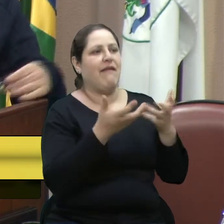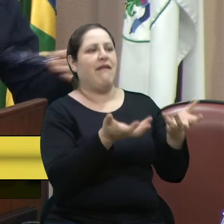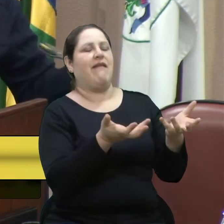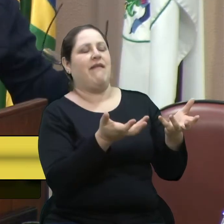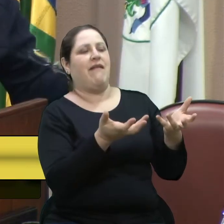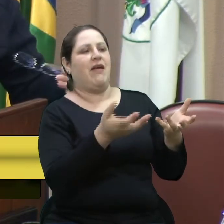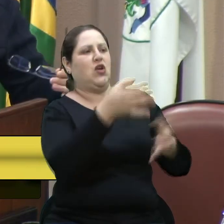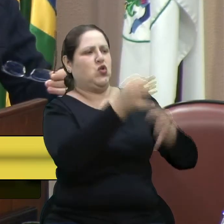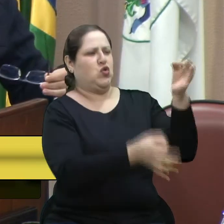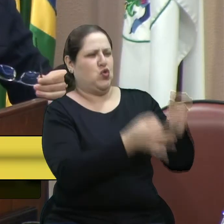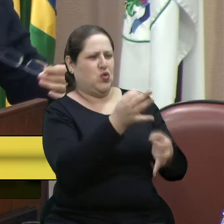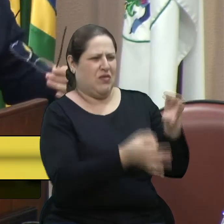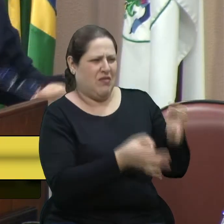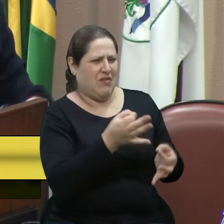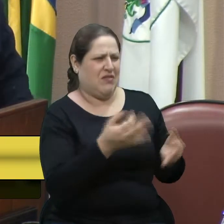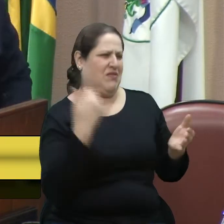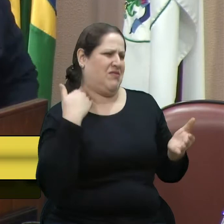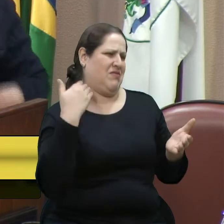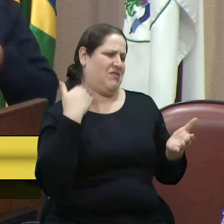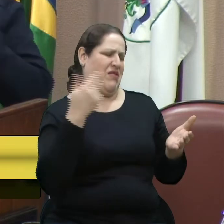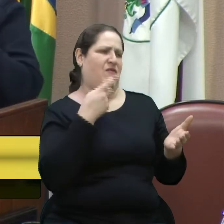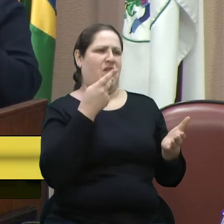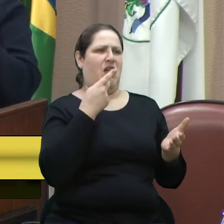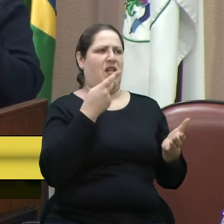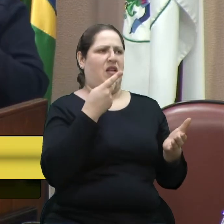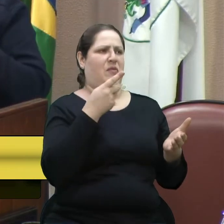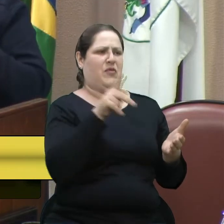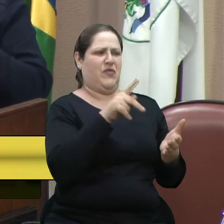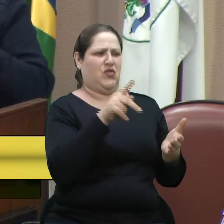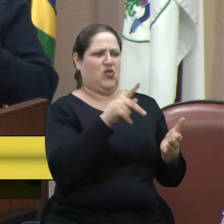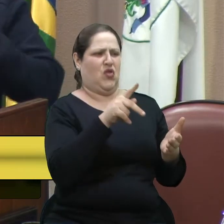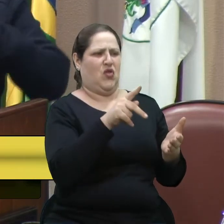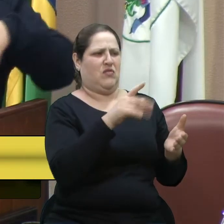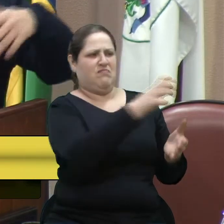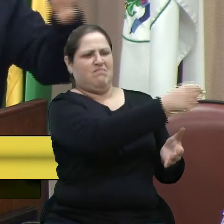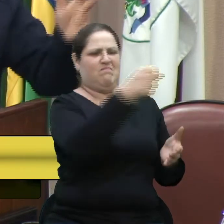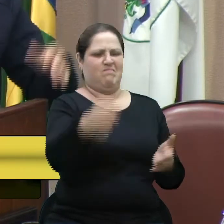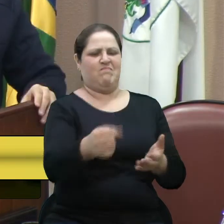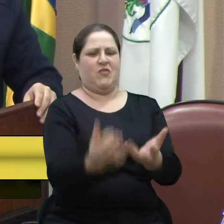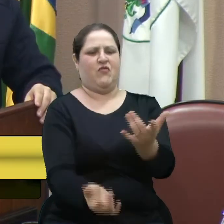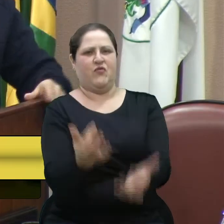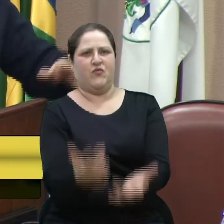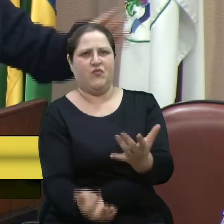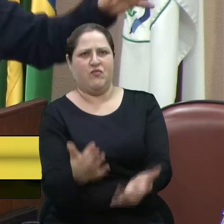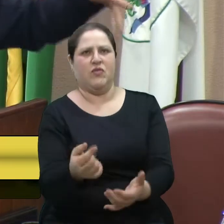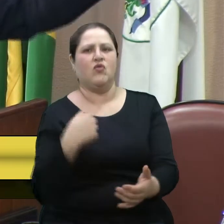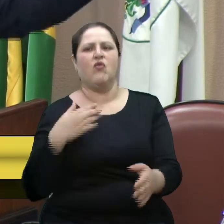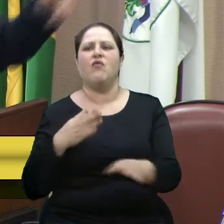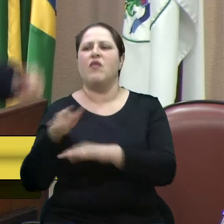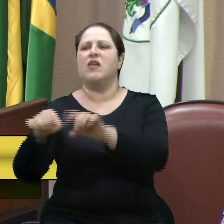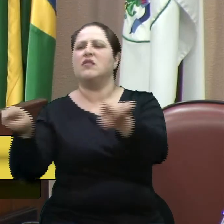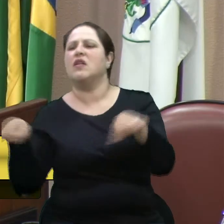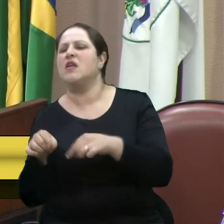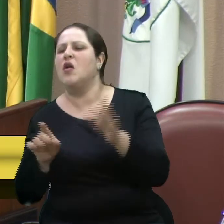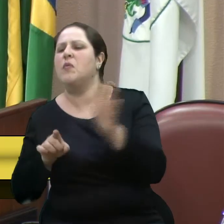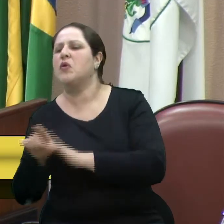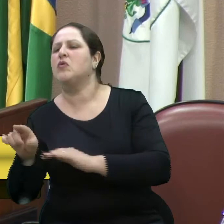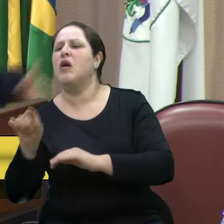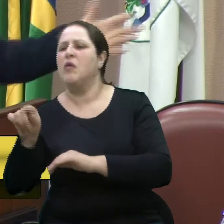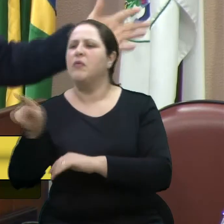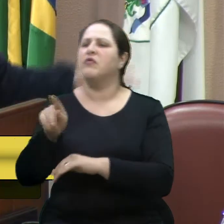juiz da vez e vai dizer que vai botar o professor numa fogueira? vai querer passar em sala de aula. E aí, professor, quem está ensinando aí?